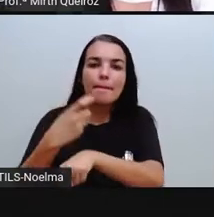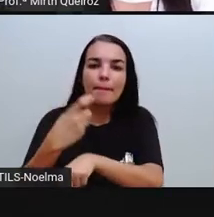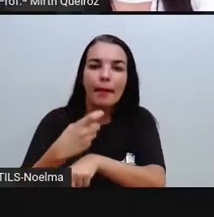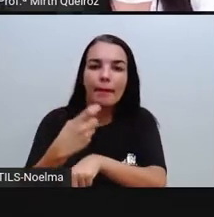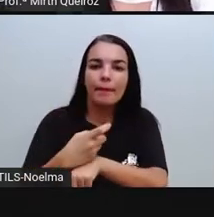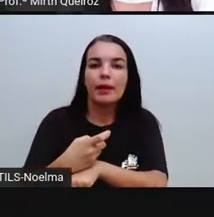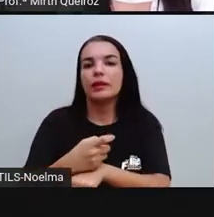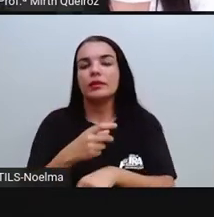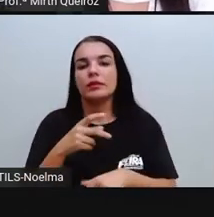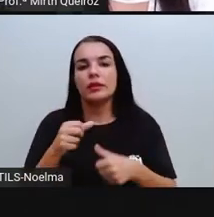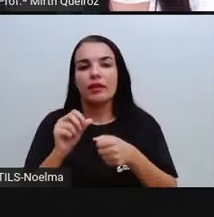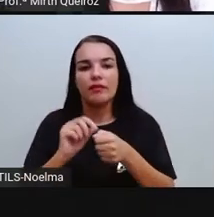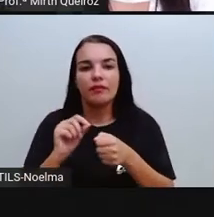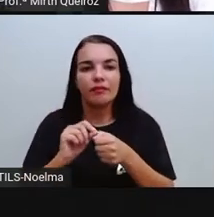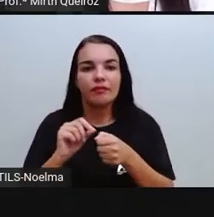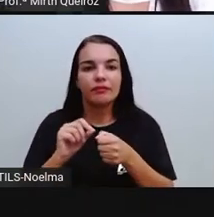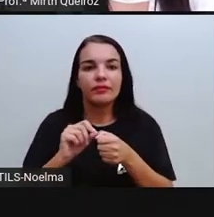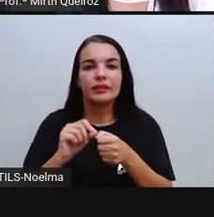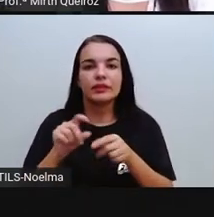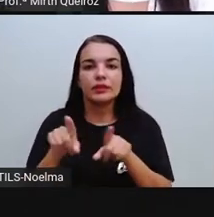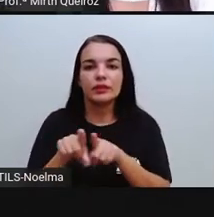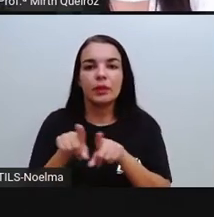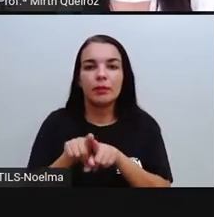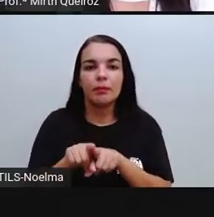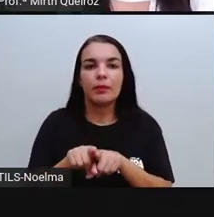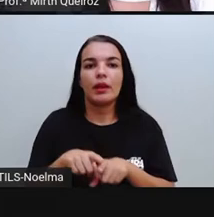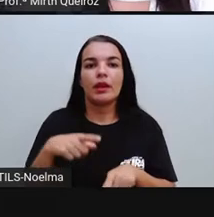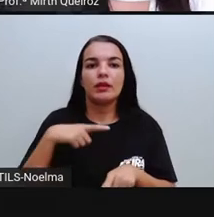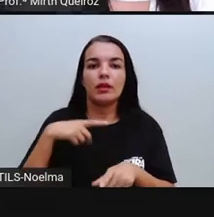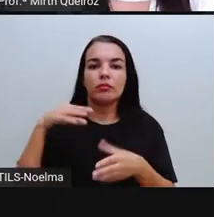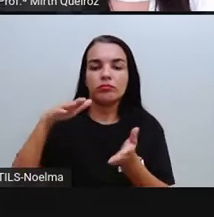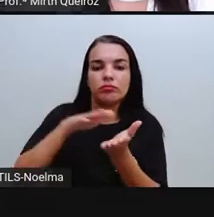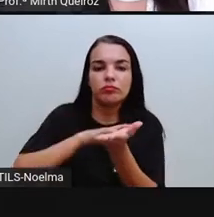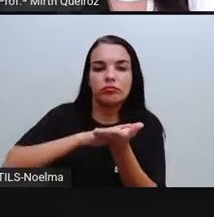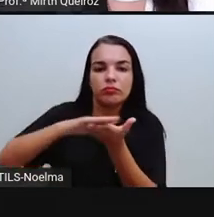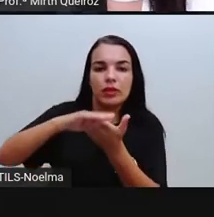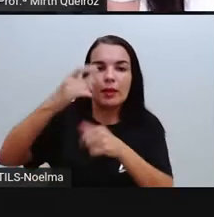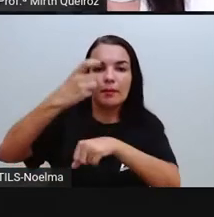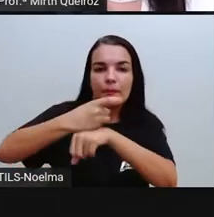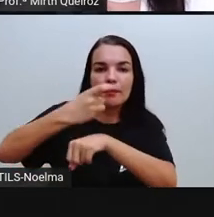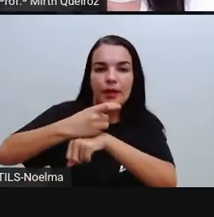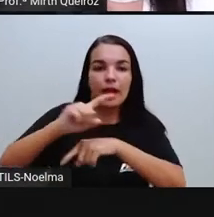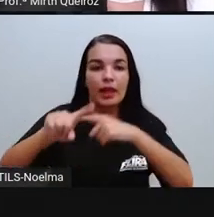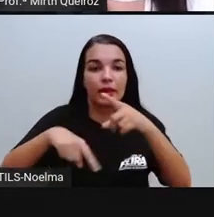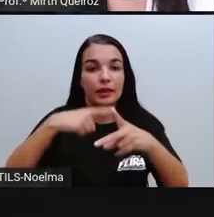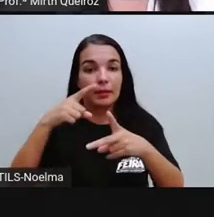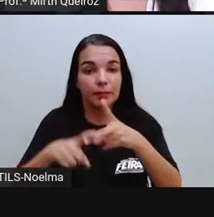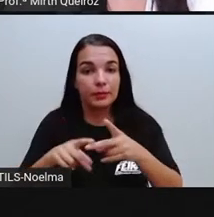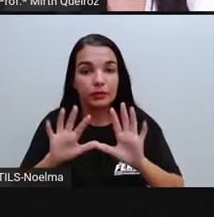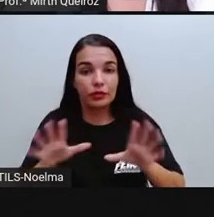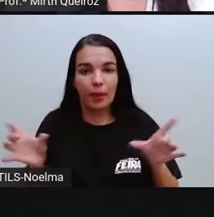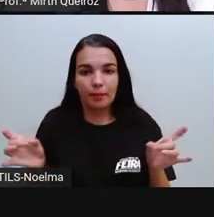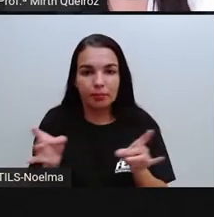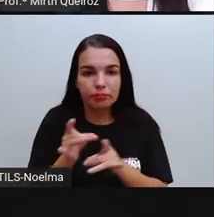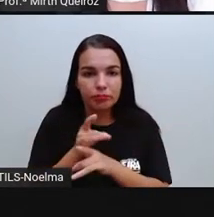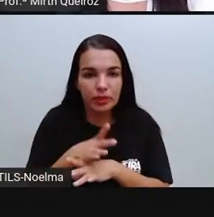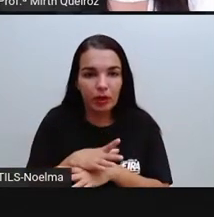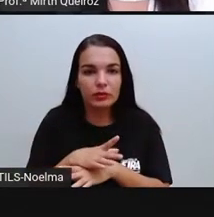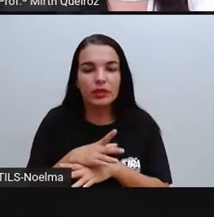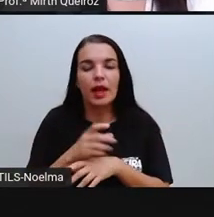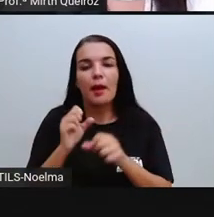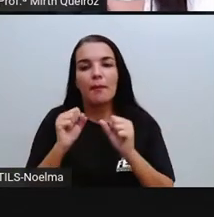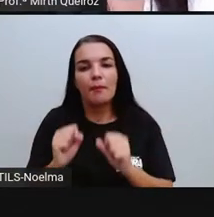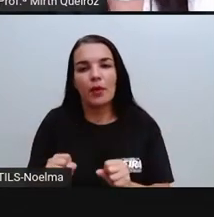goiva, formão, faca, buril, em uma chapa de madeira. E depois de ser esculpido ali naquela madeira, se